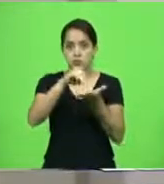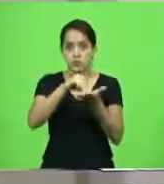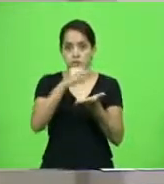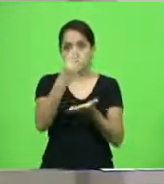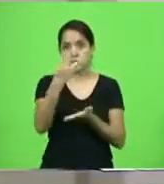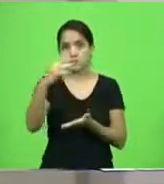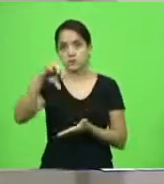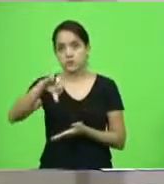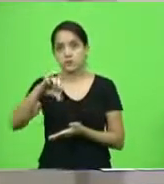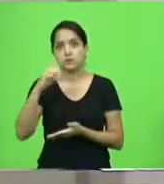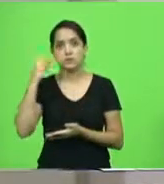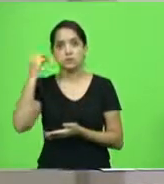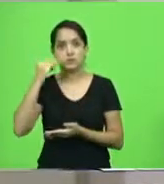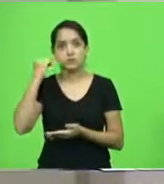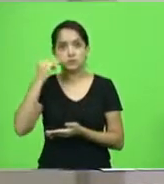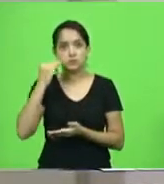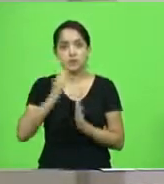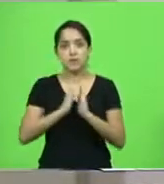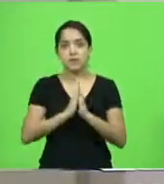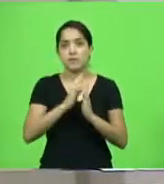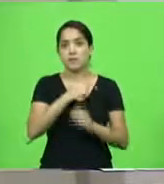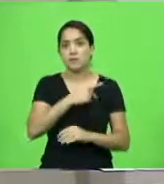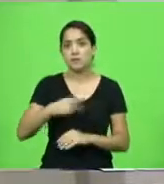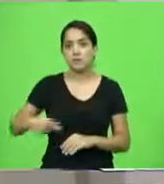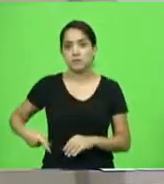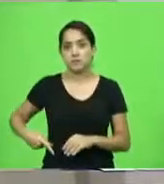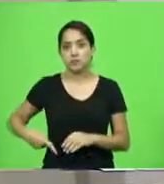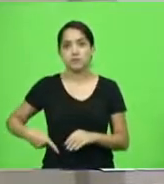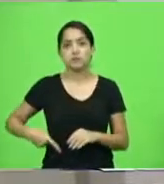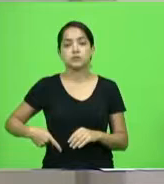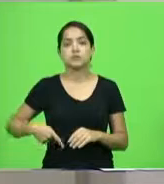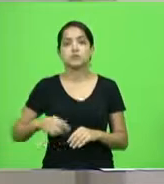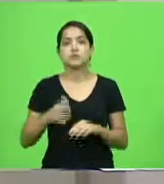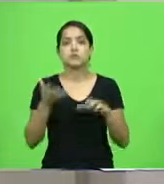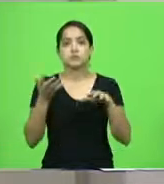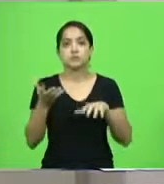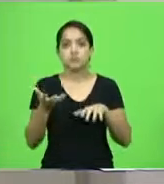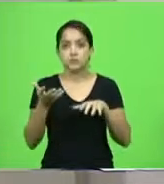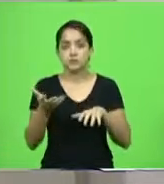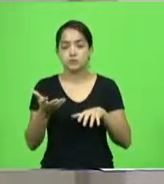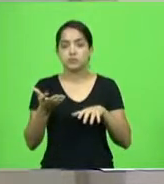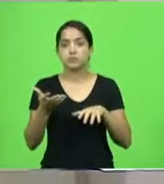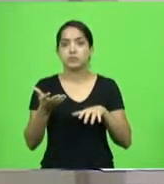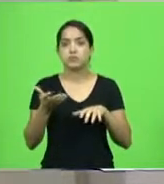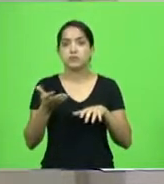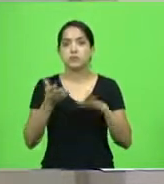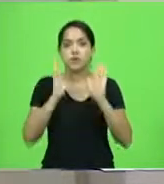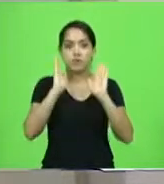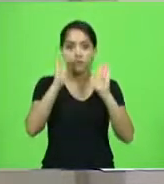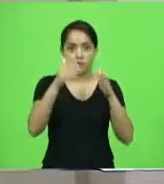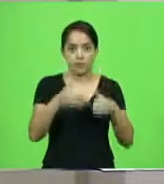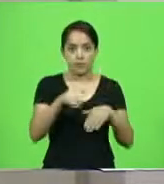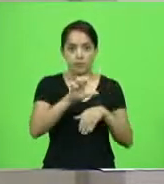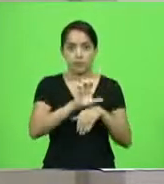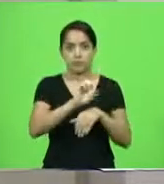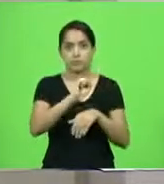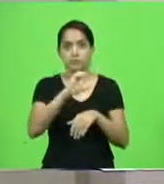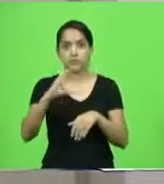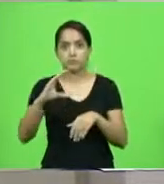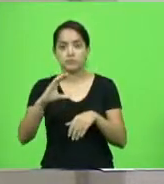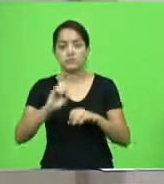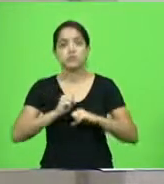deputado Márcio Machado, apelando ao presidente da Câmara dos Deputados e aos membros do Fórum Parlamentar catarinense, que não meçam